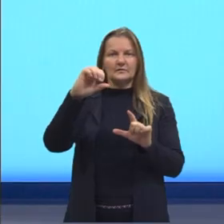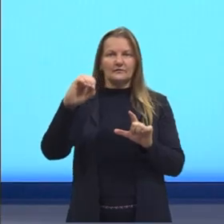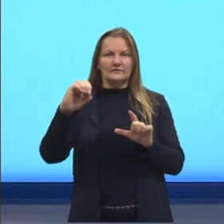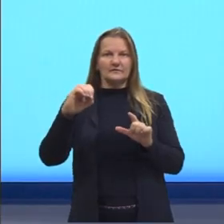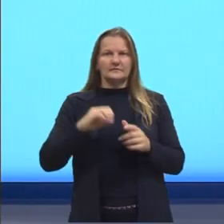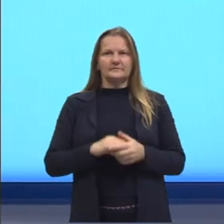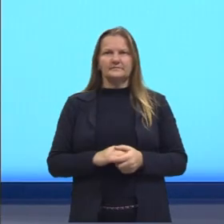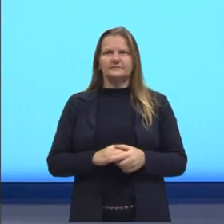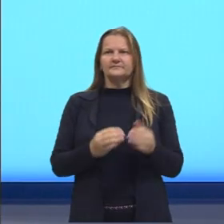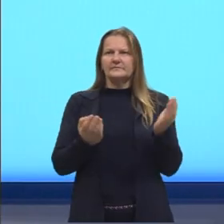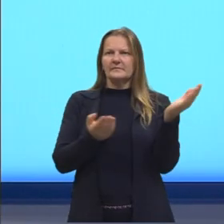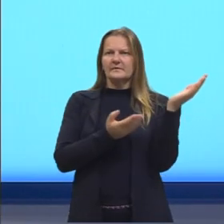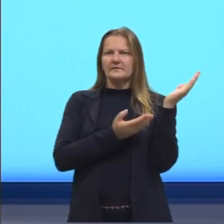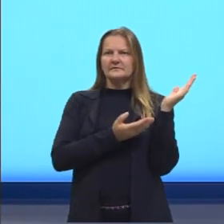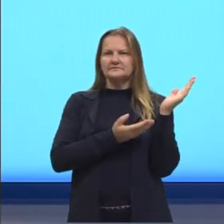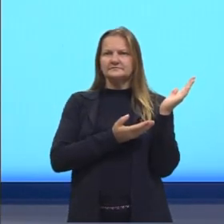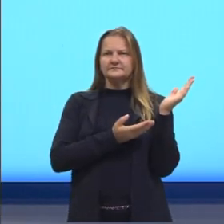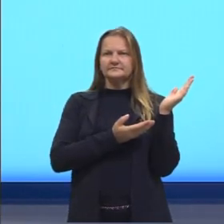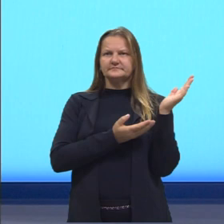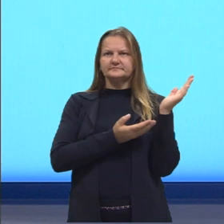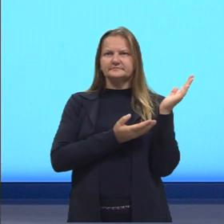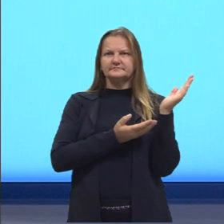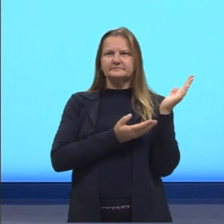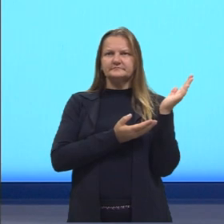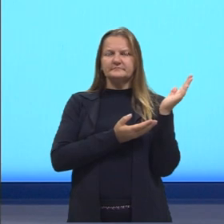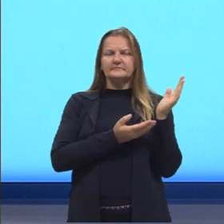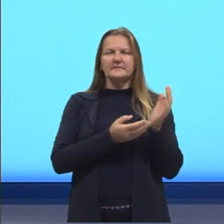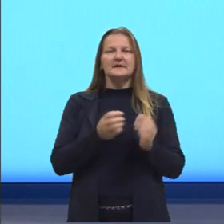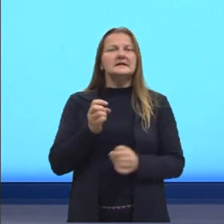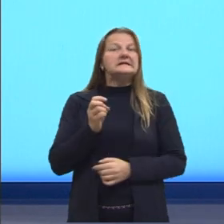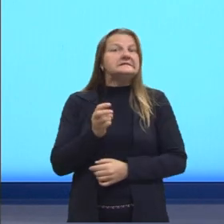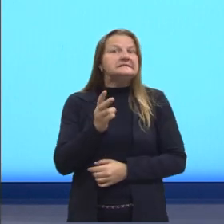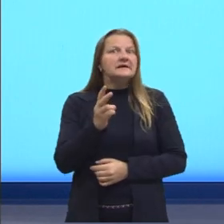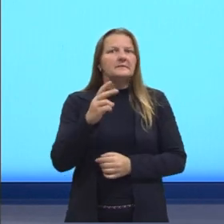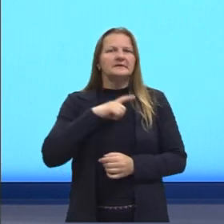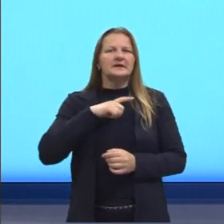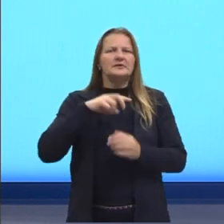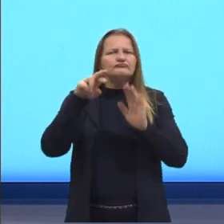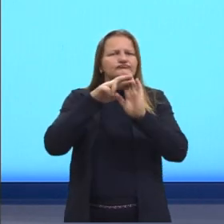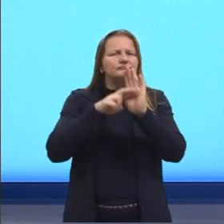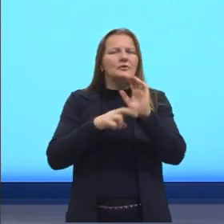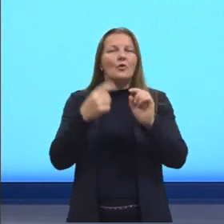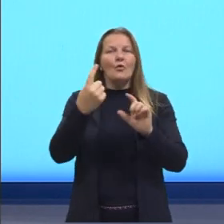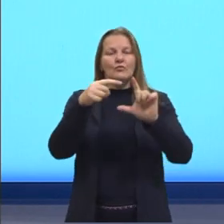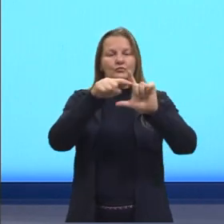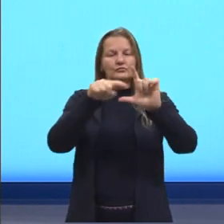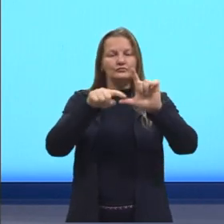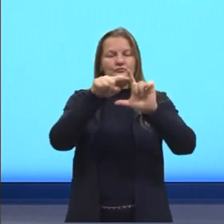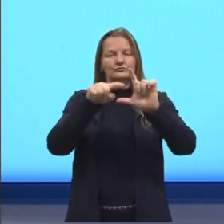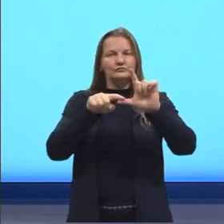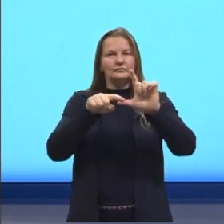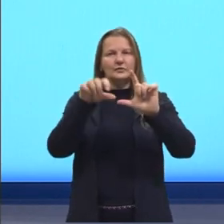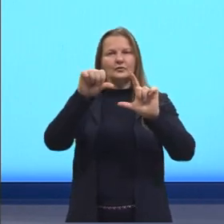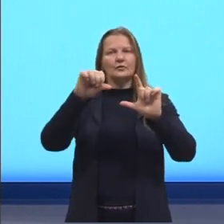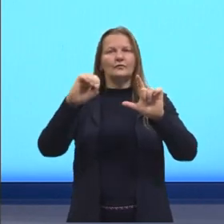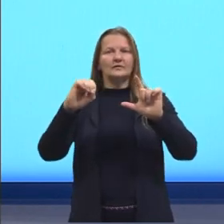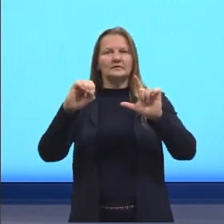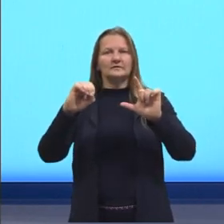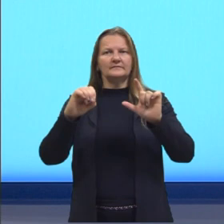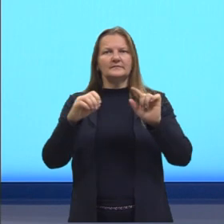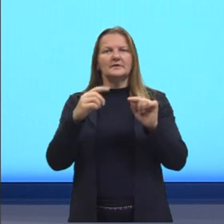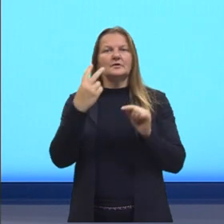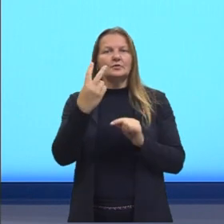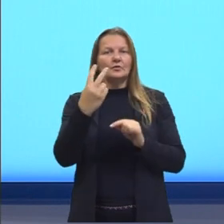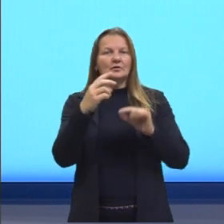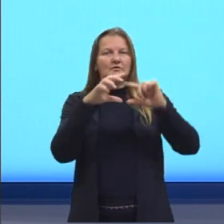triângulo retângulo, então é o triângulo que possui o ângulo interno de 90 graus e também dois